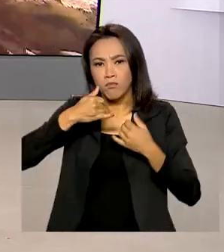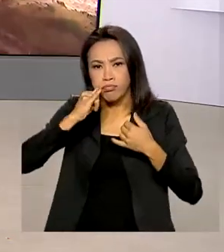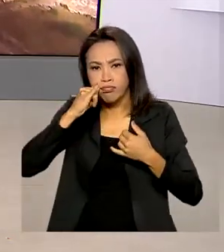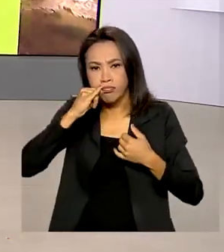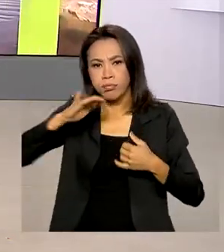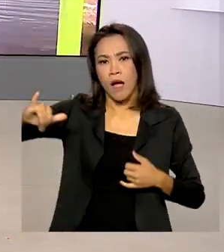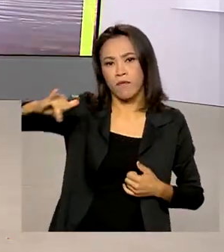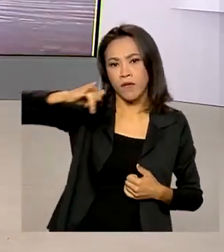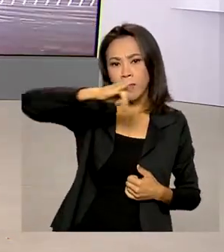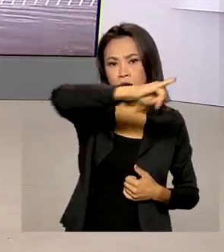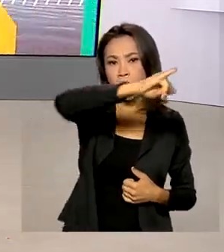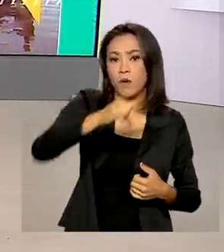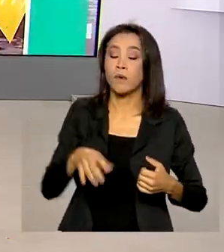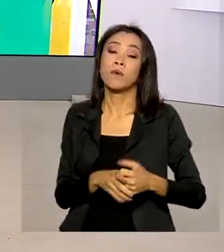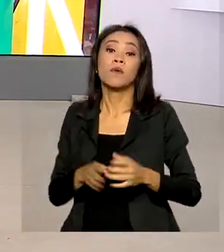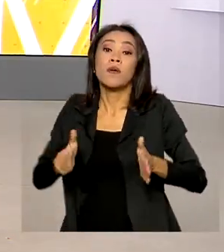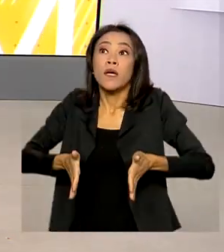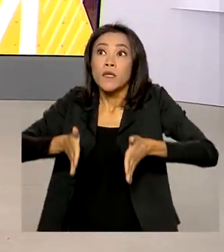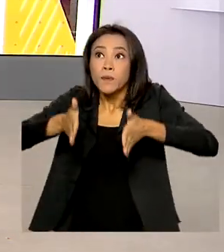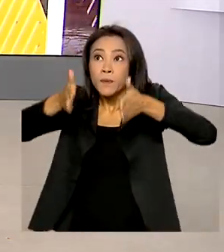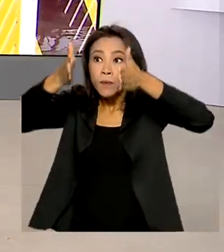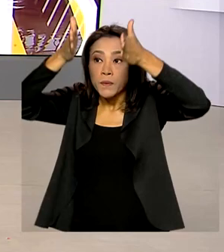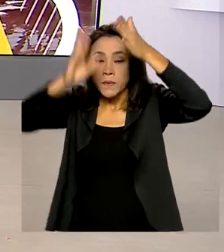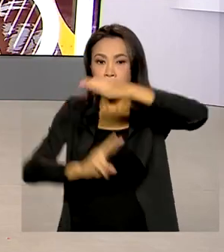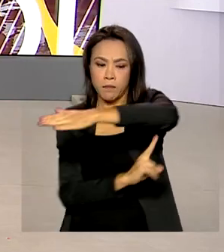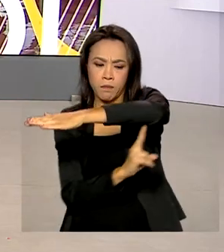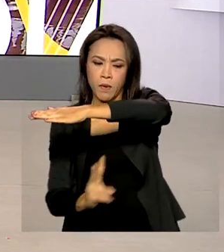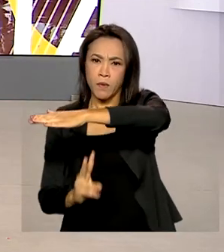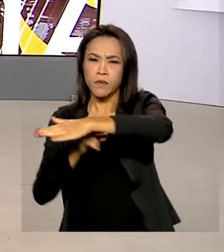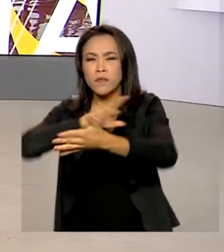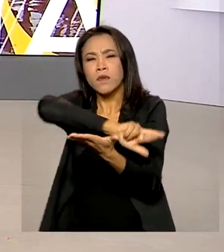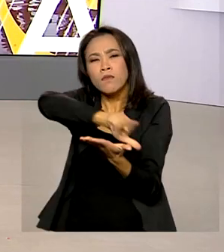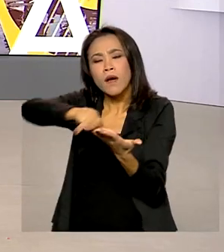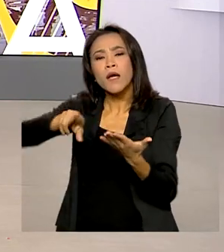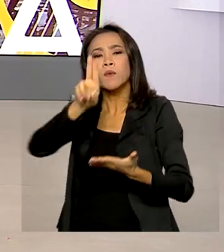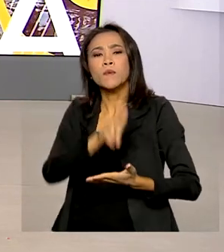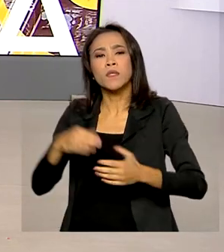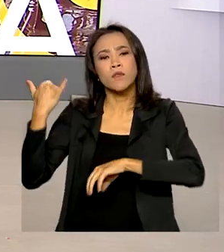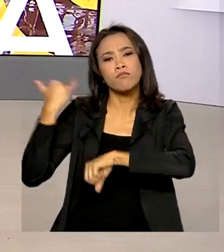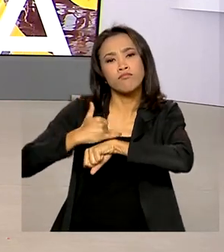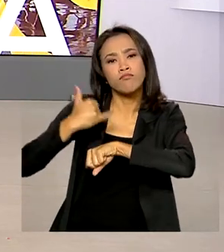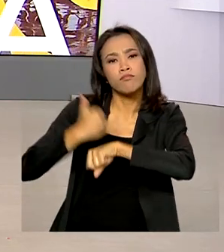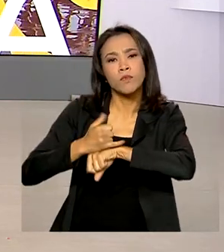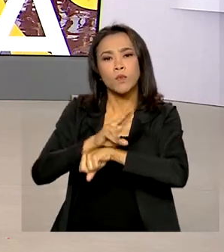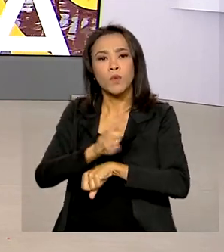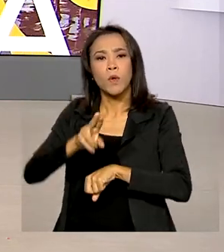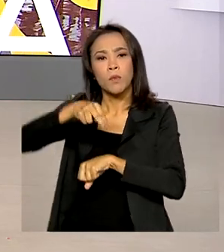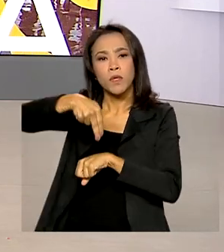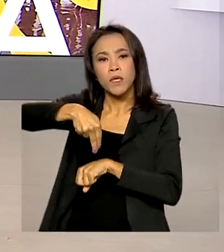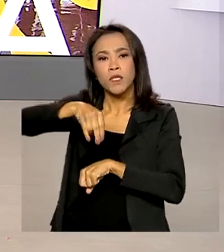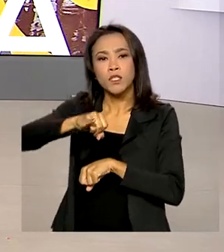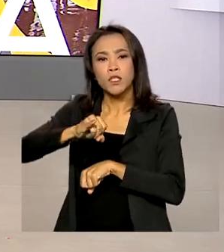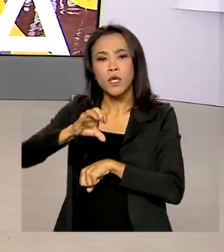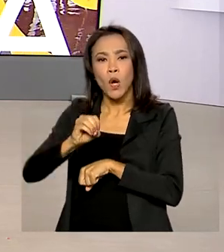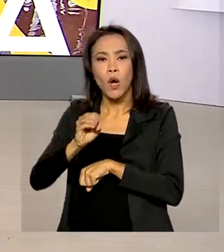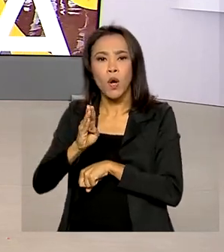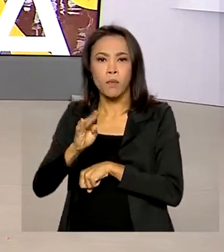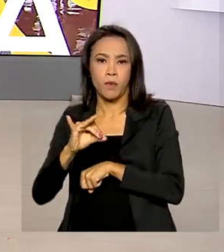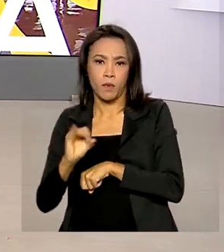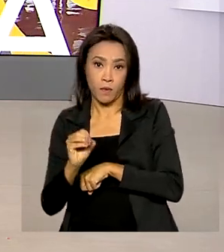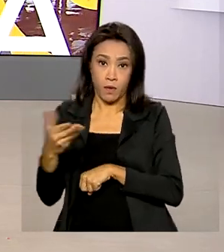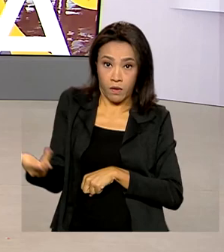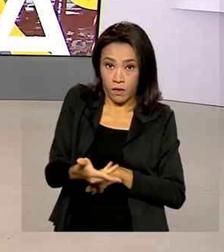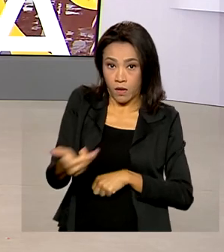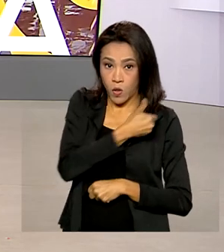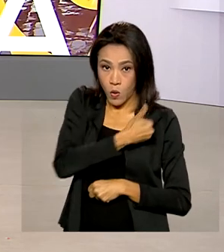de edifícios e pontes. São várias as aplicações do nióbio. E agora, um programa do governo quer incentivar